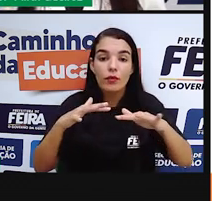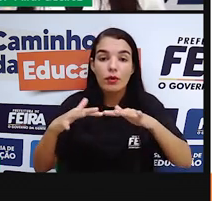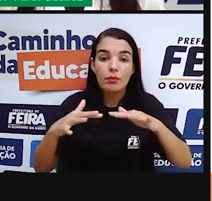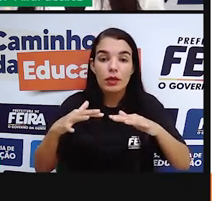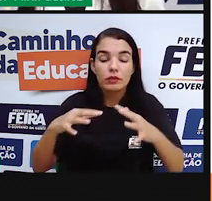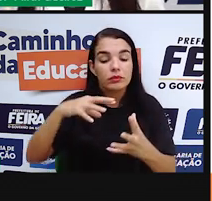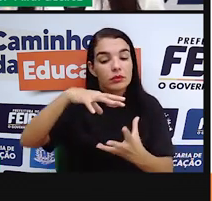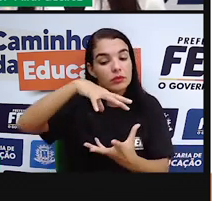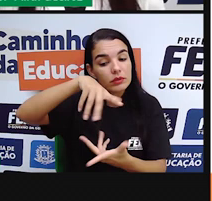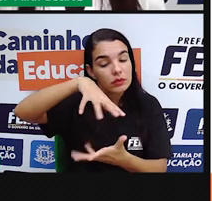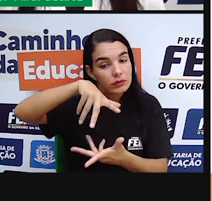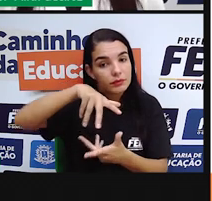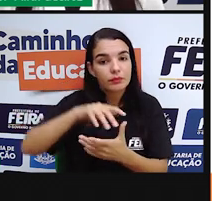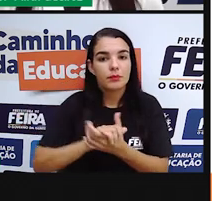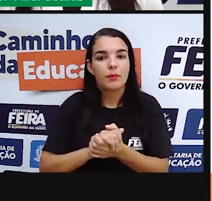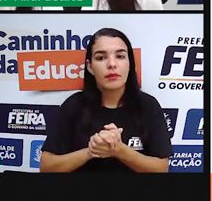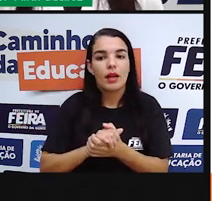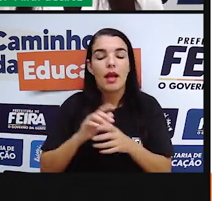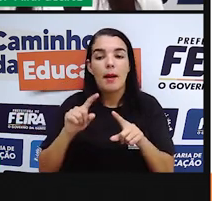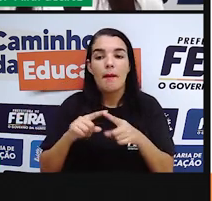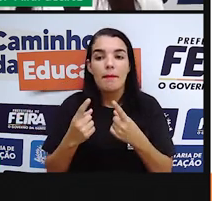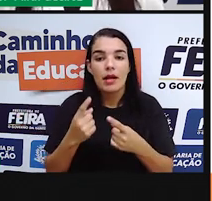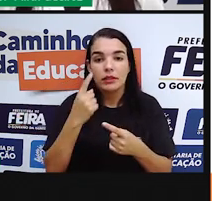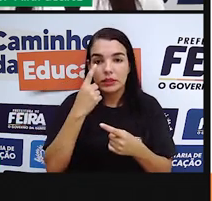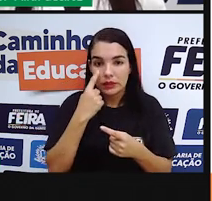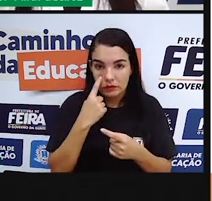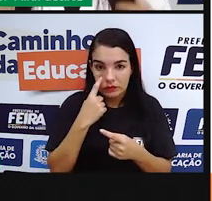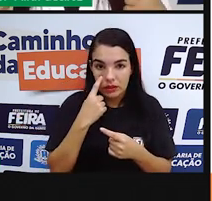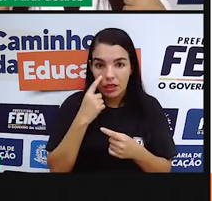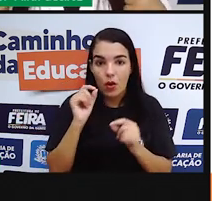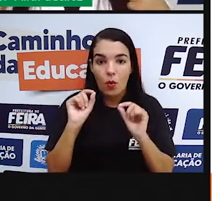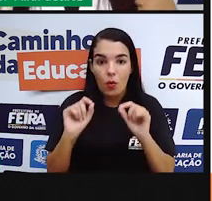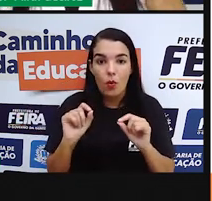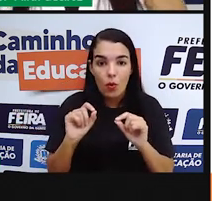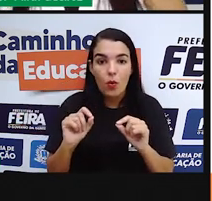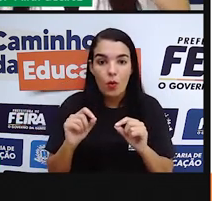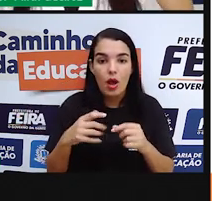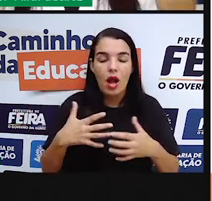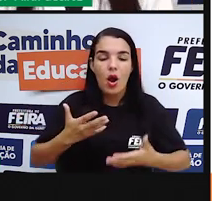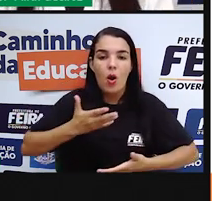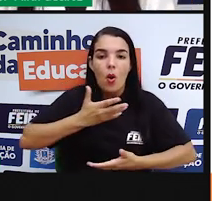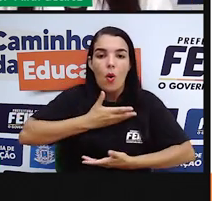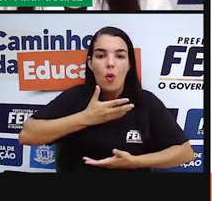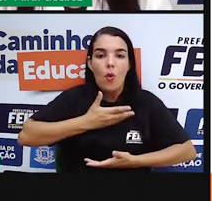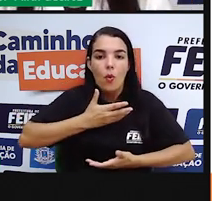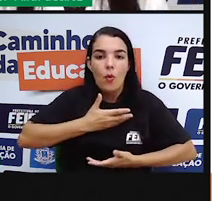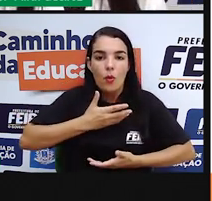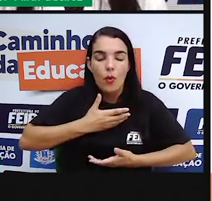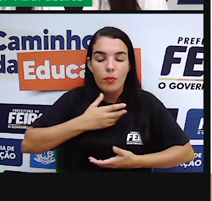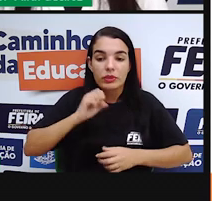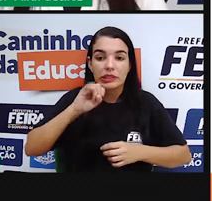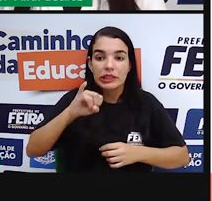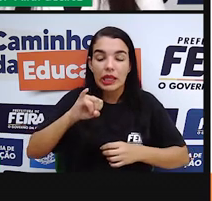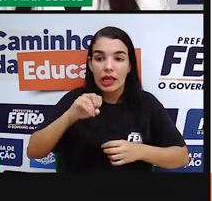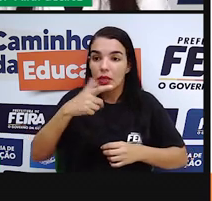o trem. Mas se o trem freasse de vez, o que iria acontecer? Nosso corpo iria se jogar para frente. Por quê? Porque o nosso corpo